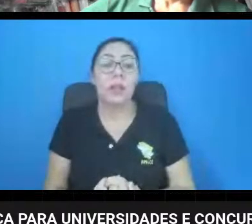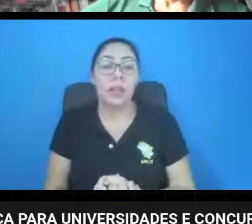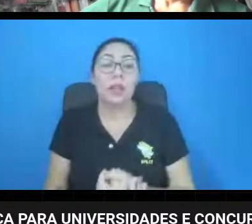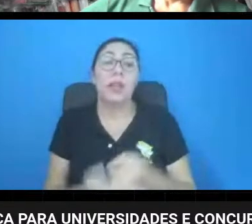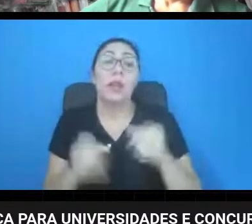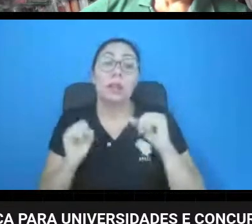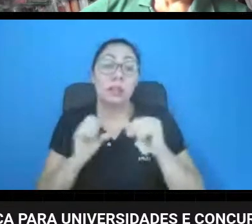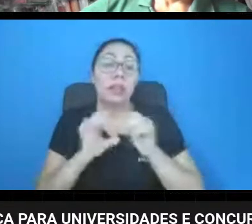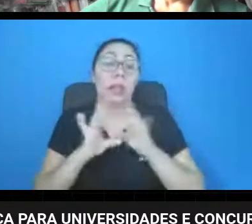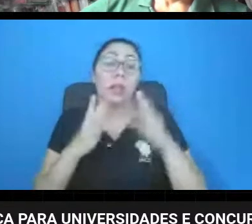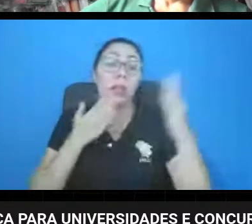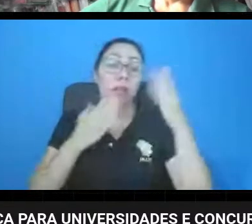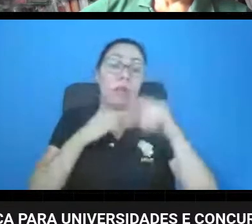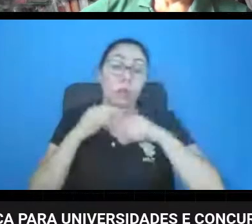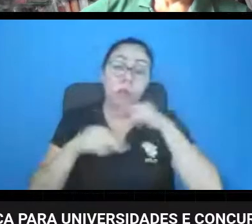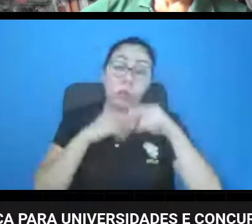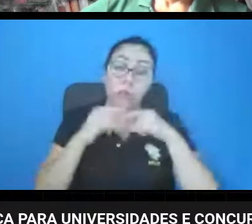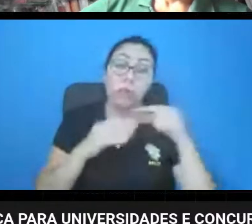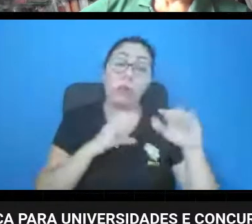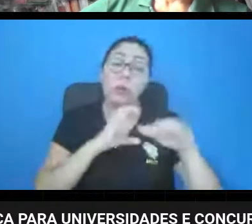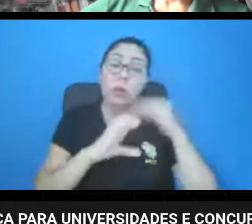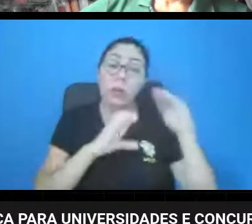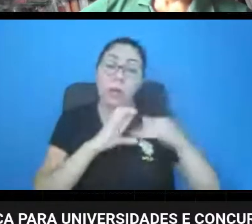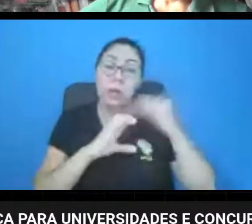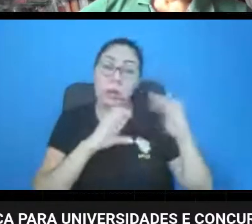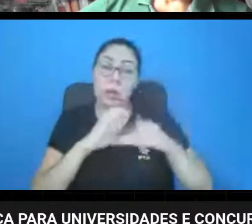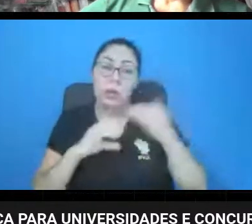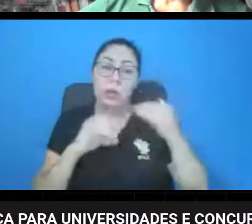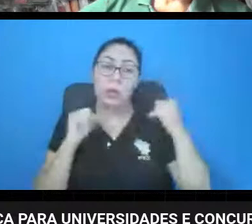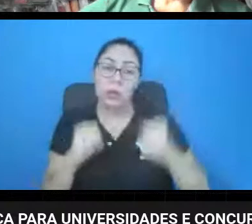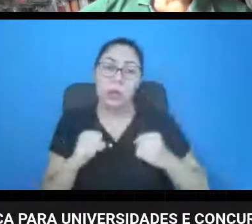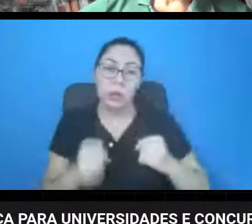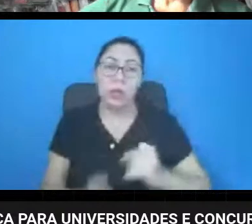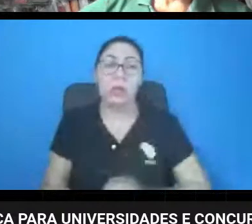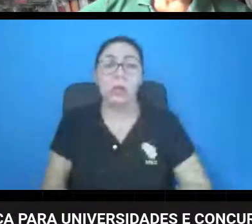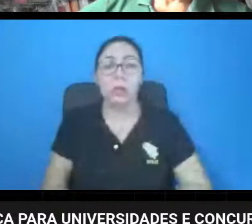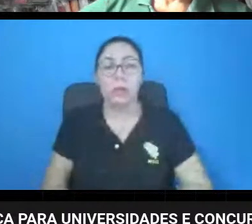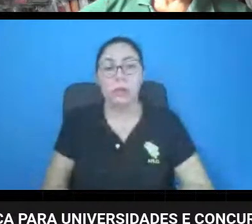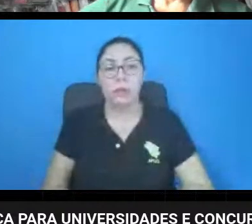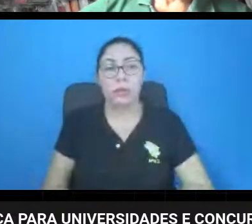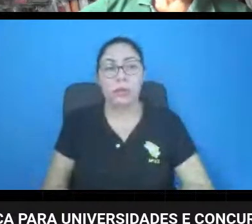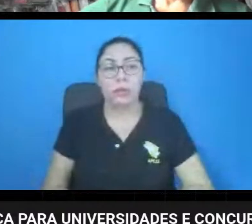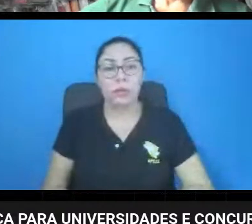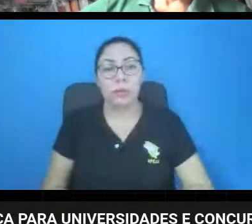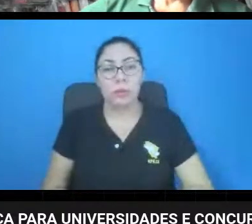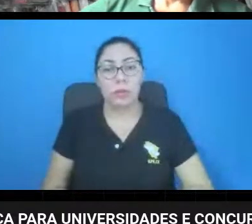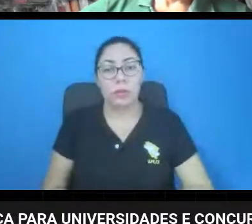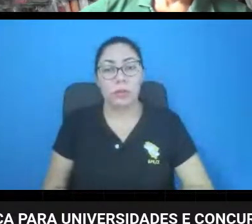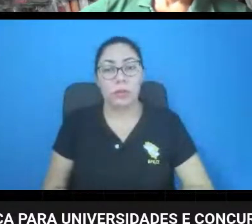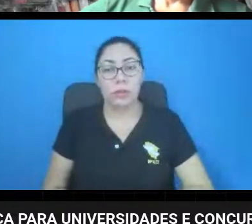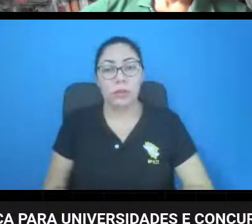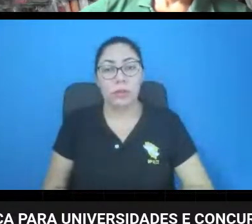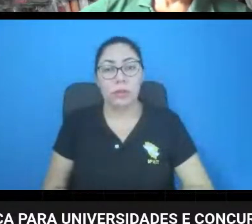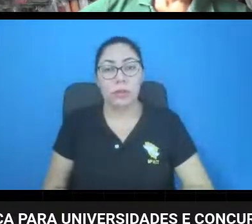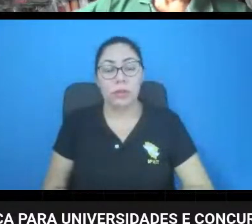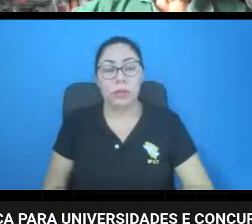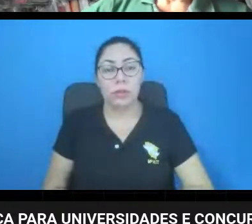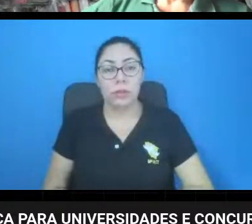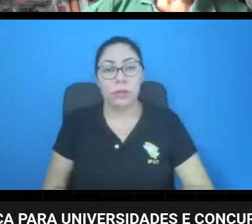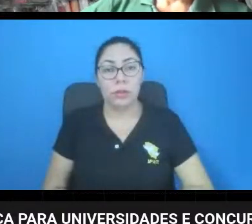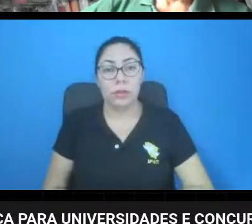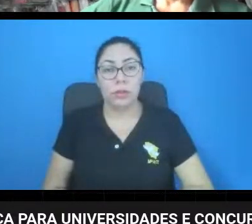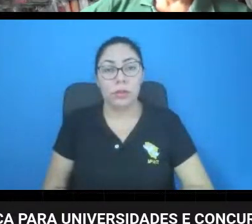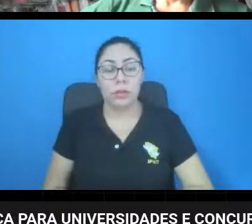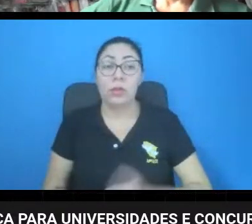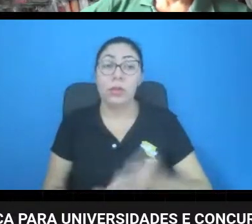estou aqui à disposição de vocês. Obrigado, Maírton, se eu me permiti um minuto, só uma